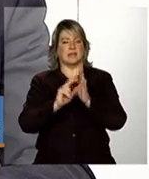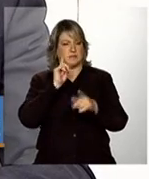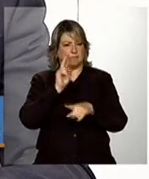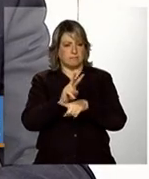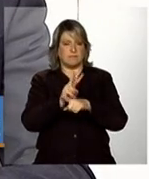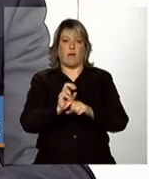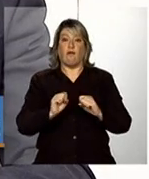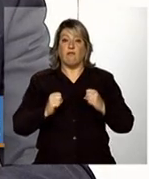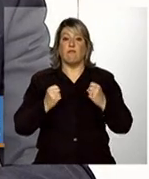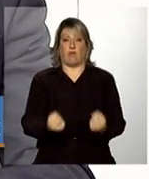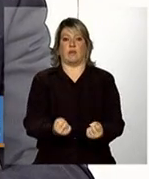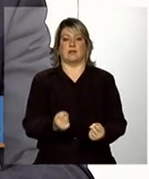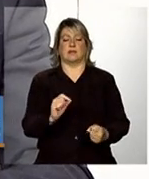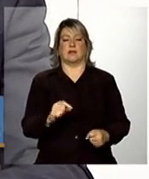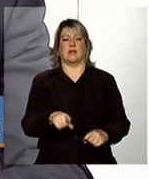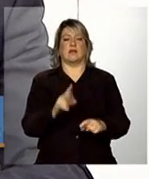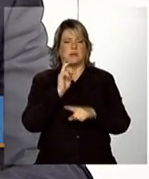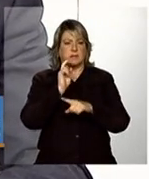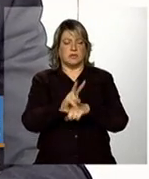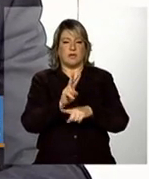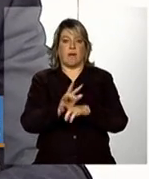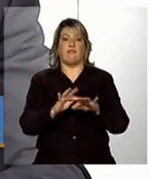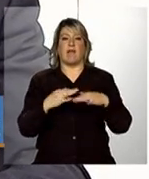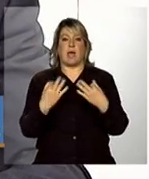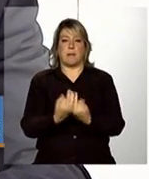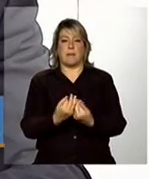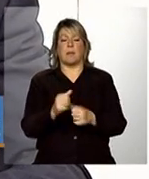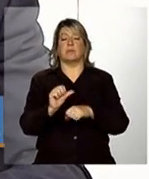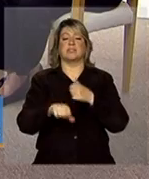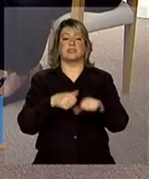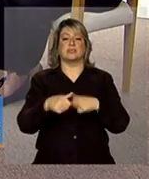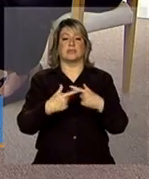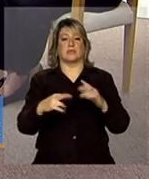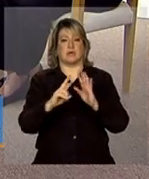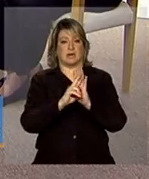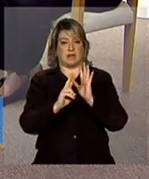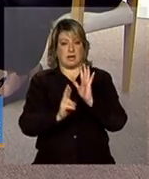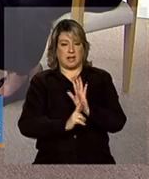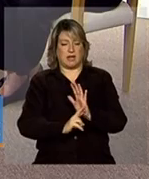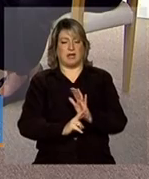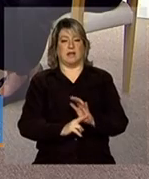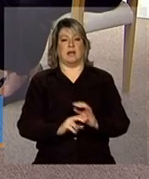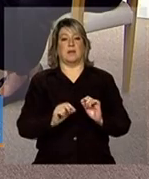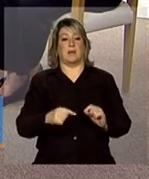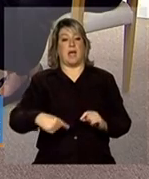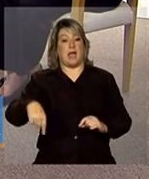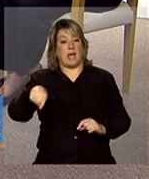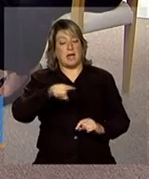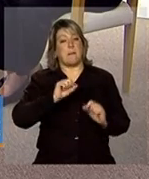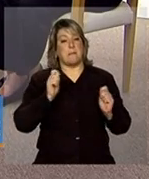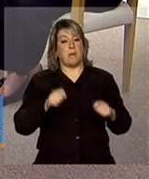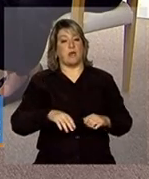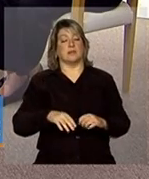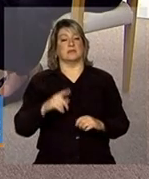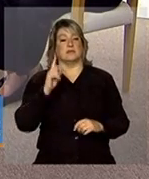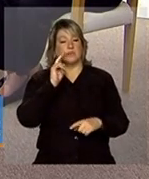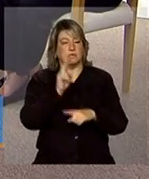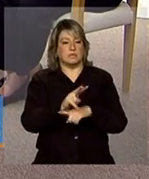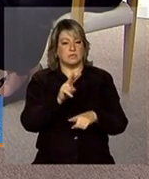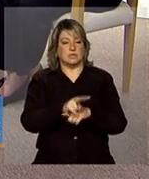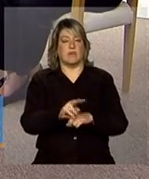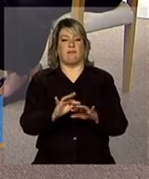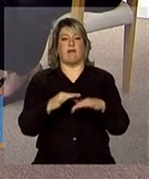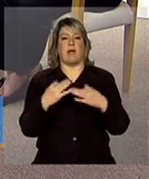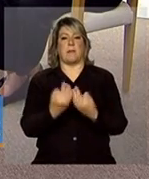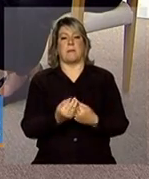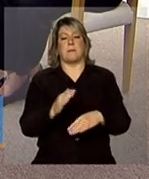reforçando o acompanhamento familiar e mudando as regras de acompanhamento de condicionalidades de modo que ela torne o acompanhamento familiar mais fácil.